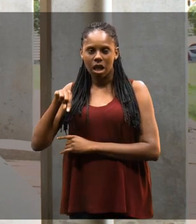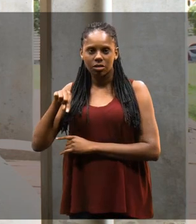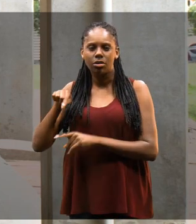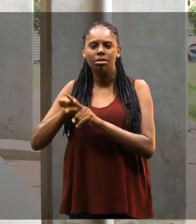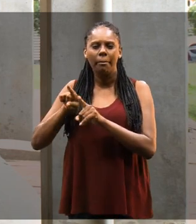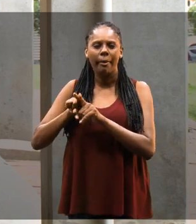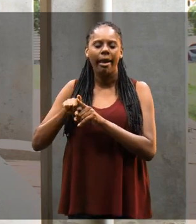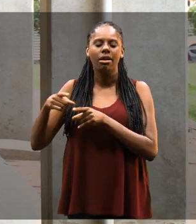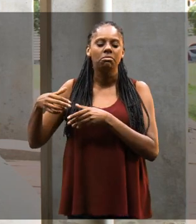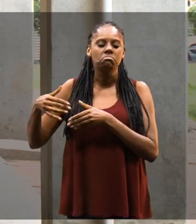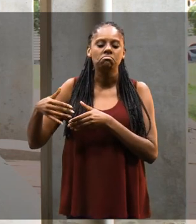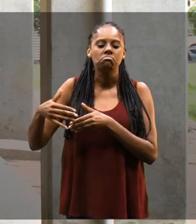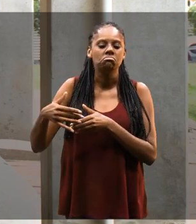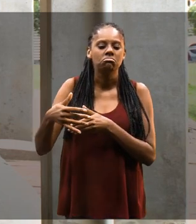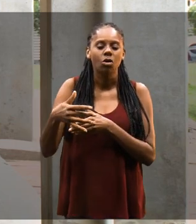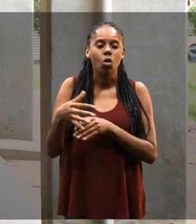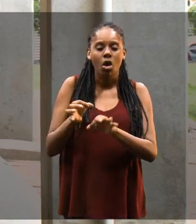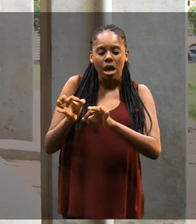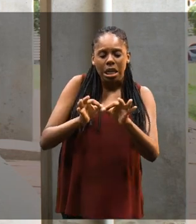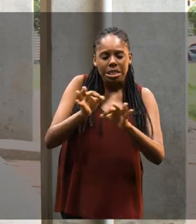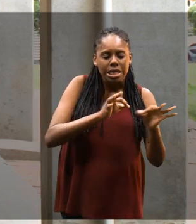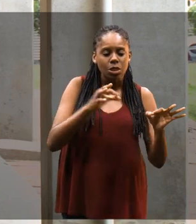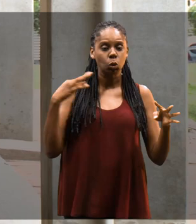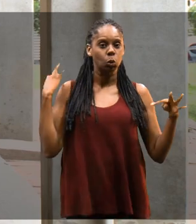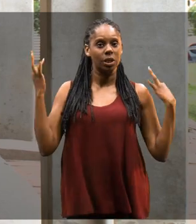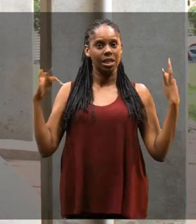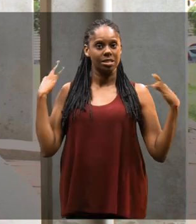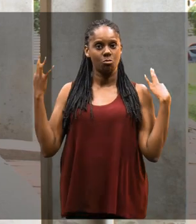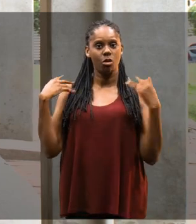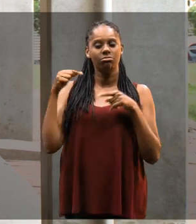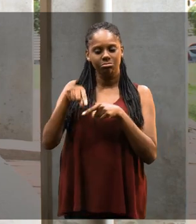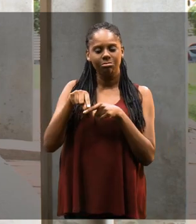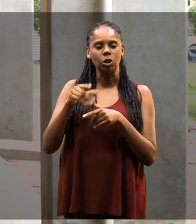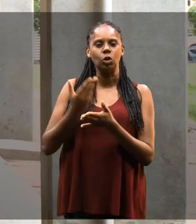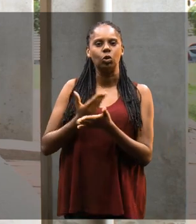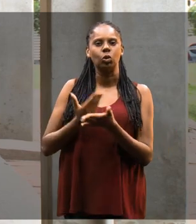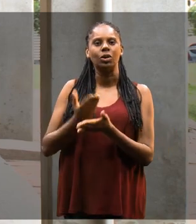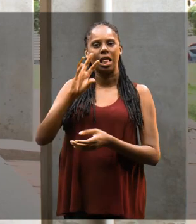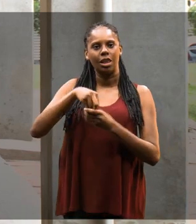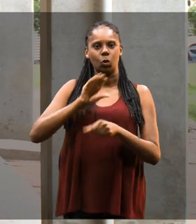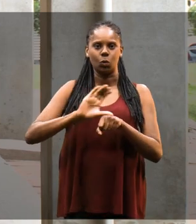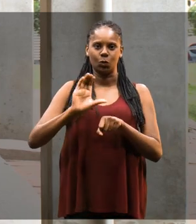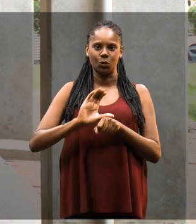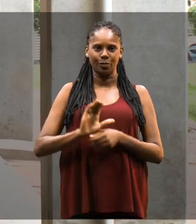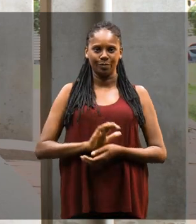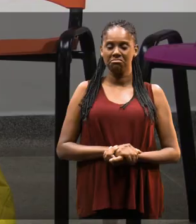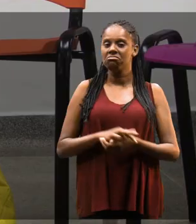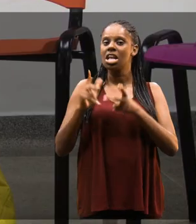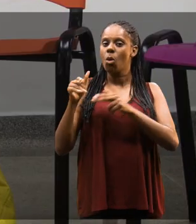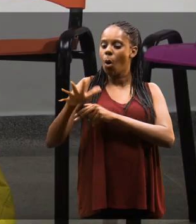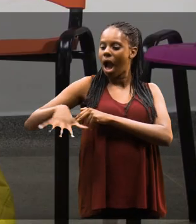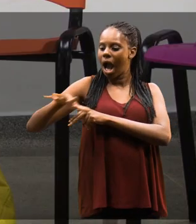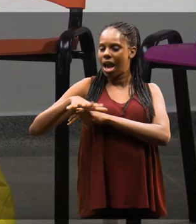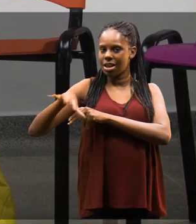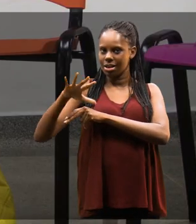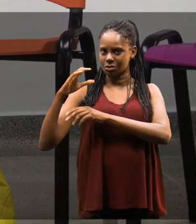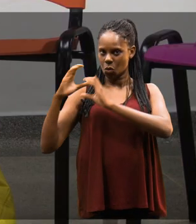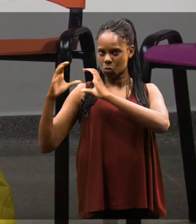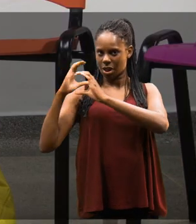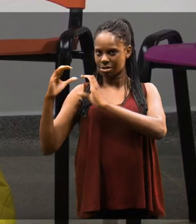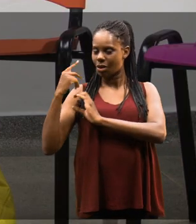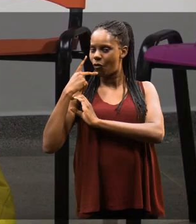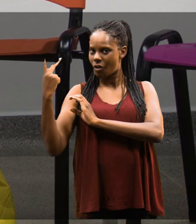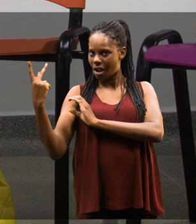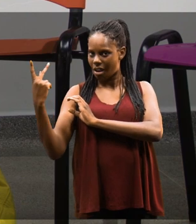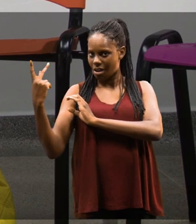cidade até então, toda a organização turística é o que a gente acaba estudando dentro desse curso. A gente costuma dizer aqui